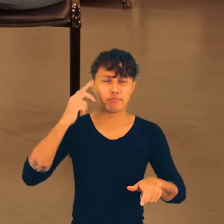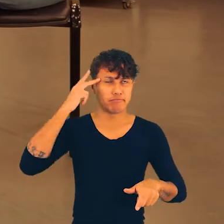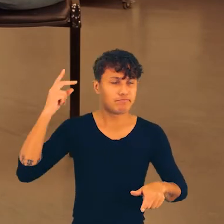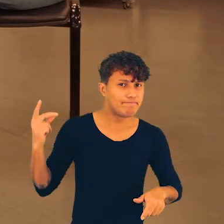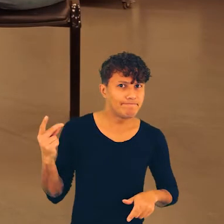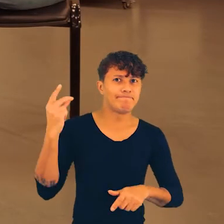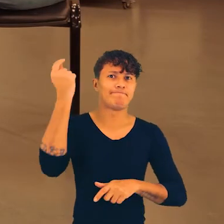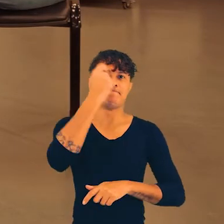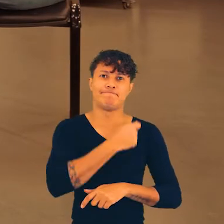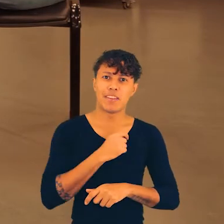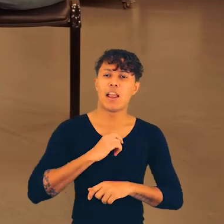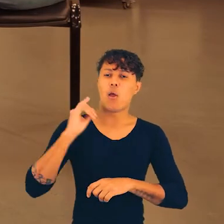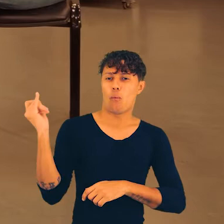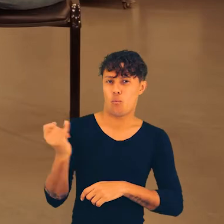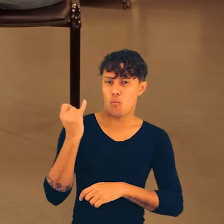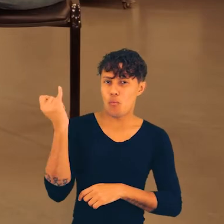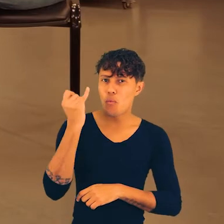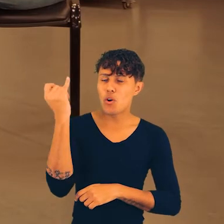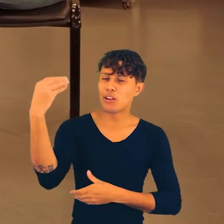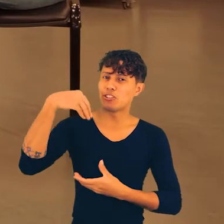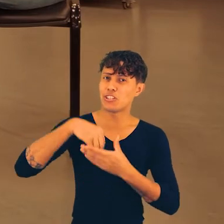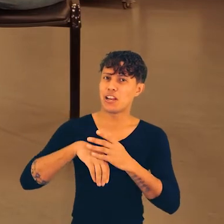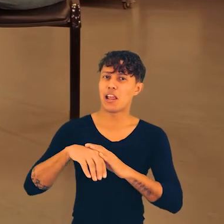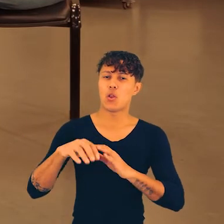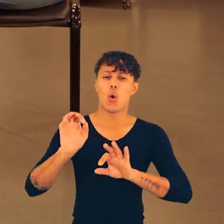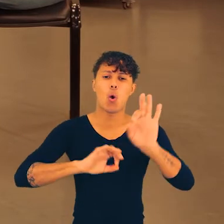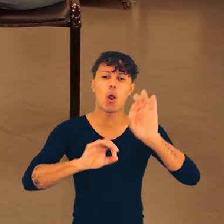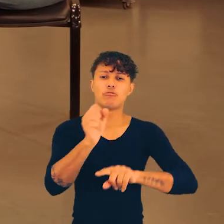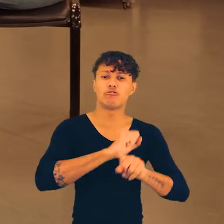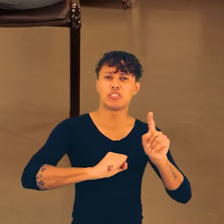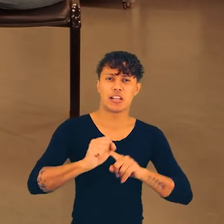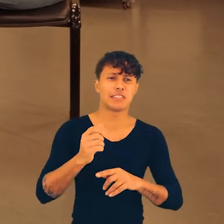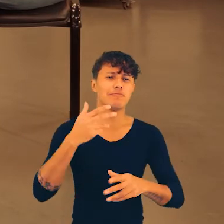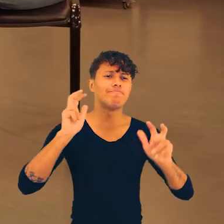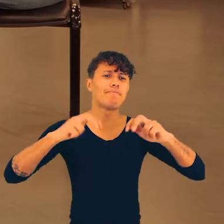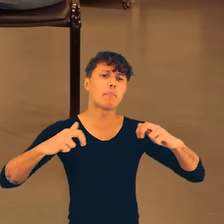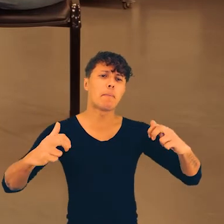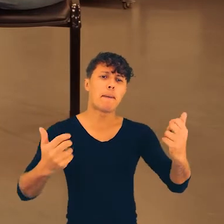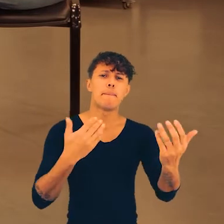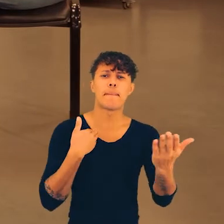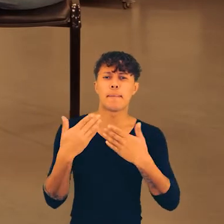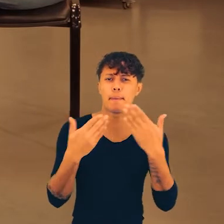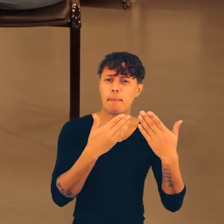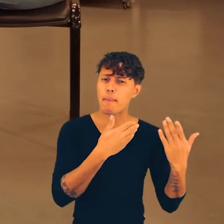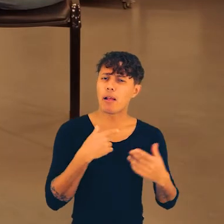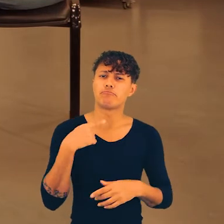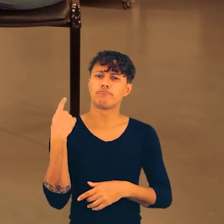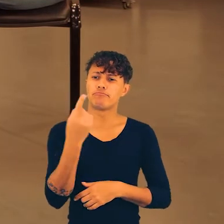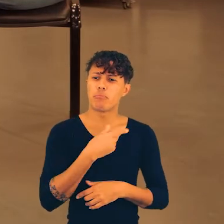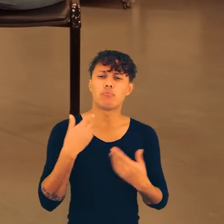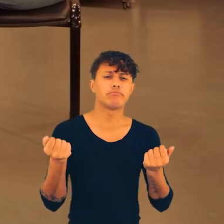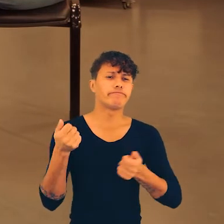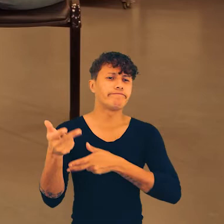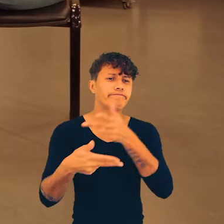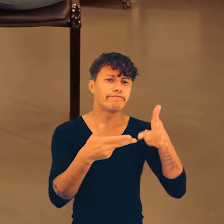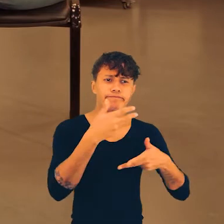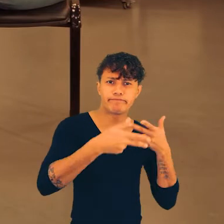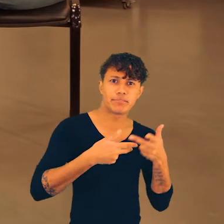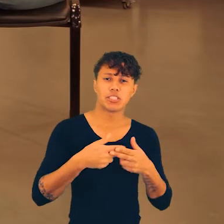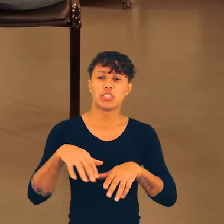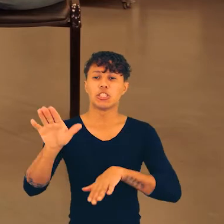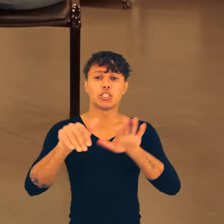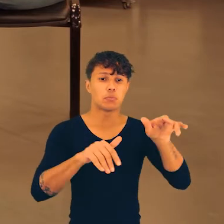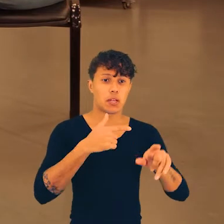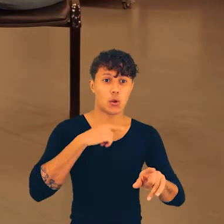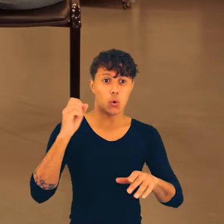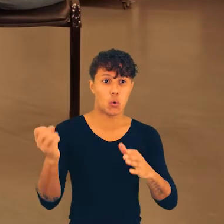precisa que pessoas que têm esse clique da importância da organização social e buscar e trocar ideia, sabe? A chave é a